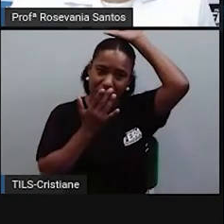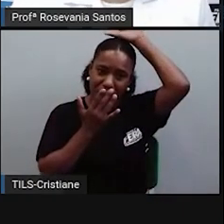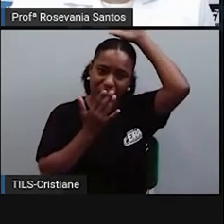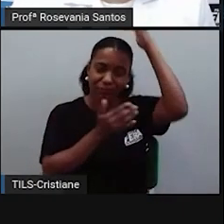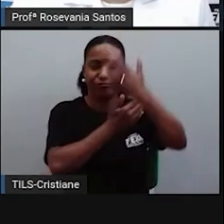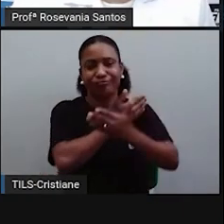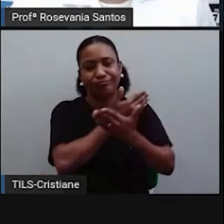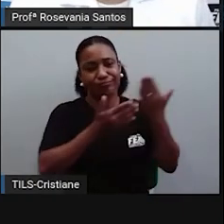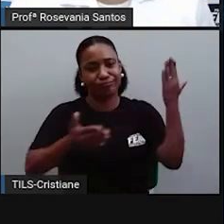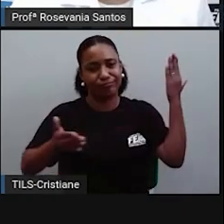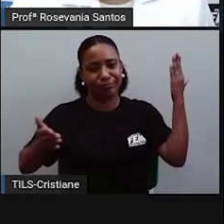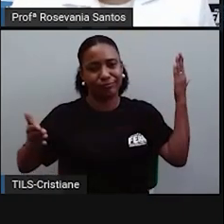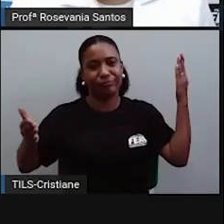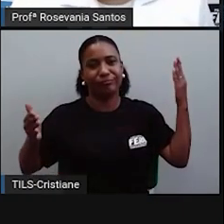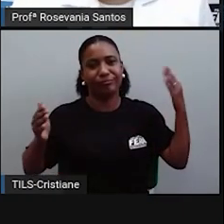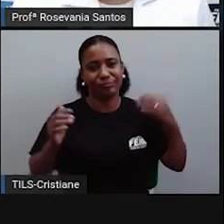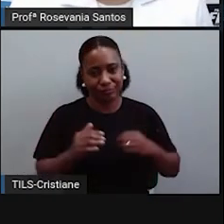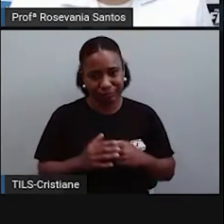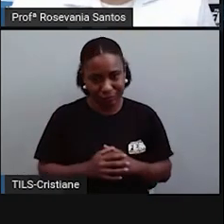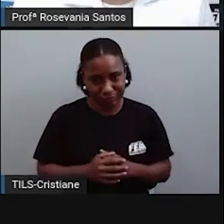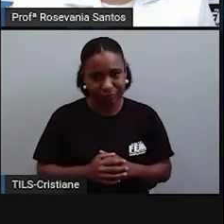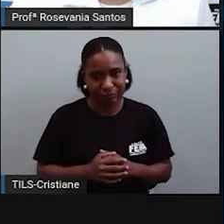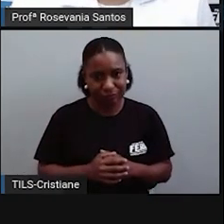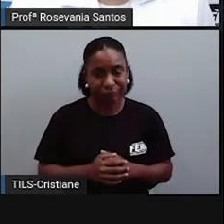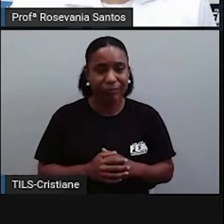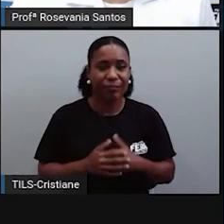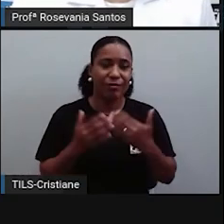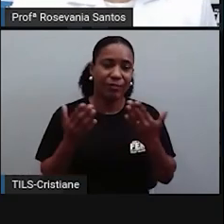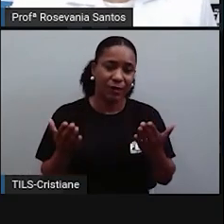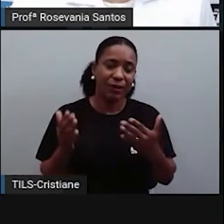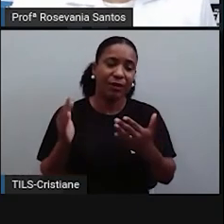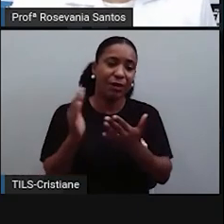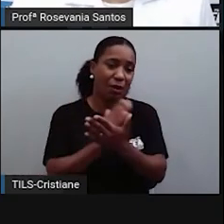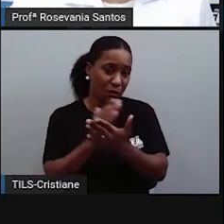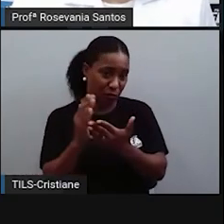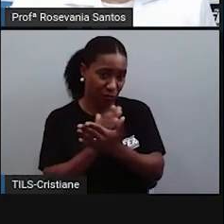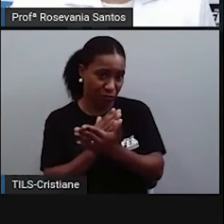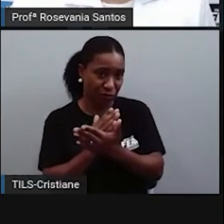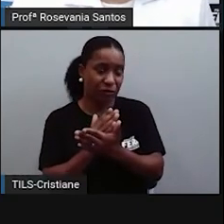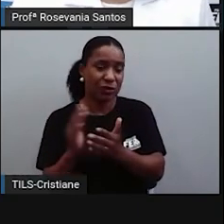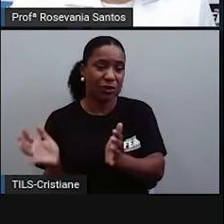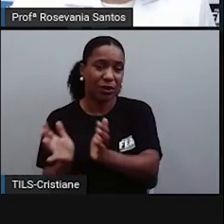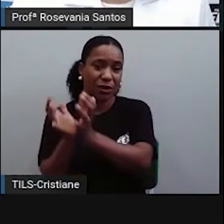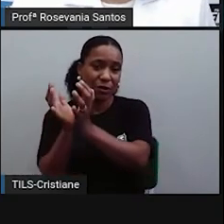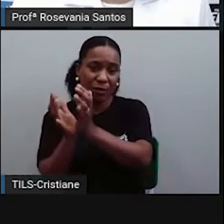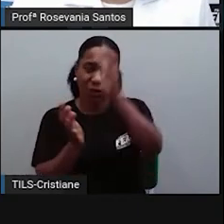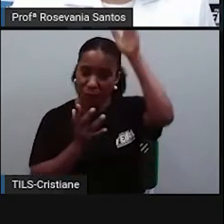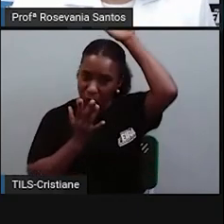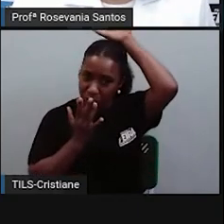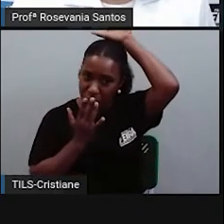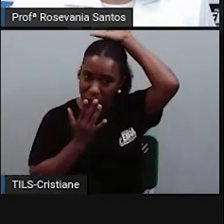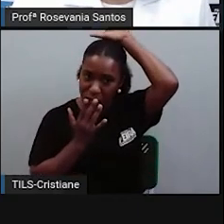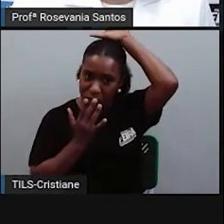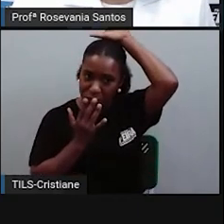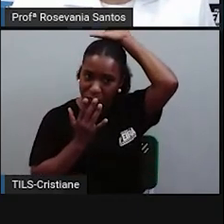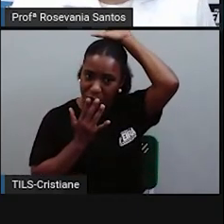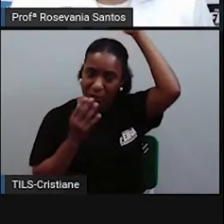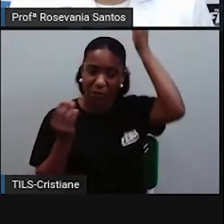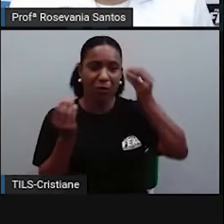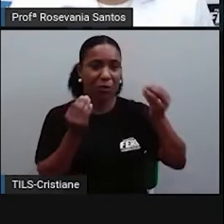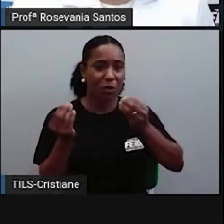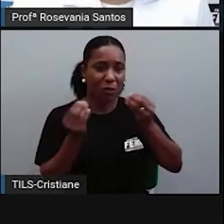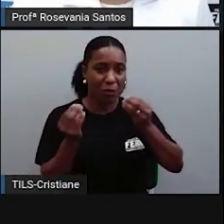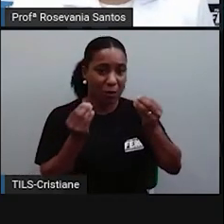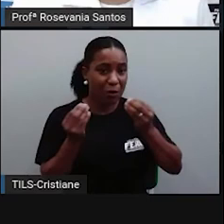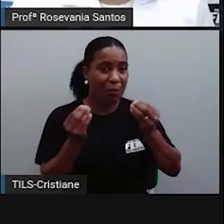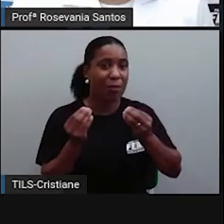Por conta de outros índios. Alguns historiadores. Que alguns outros índios ensinaram as técnicas de